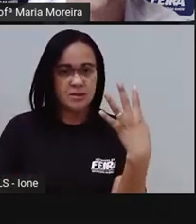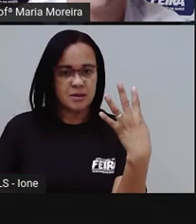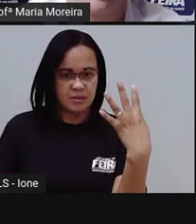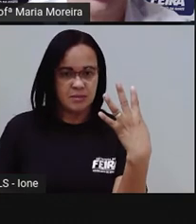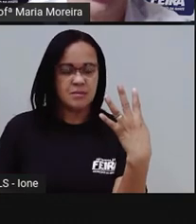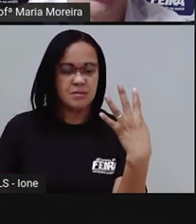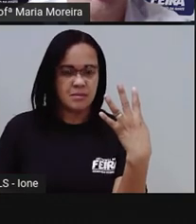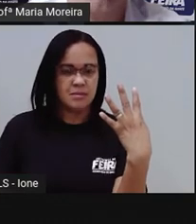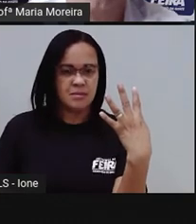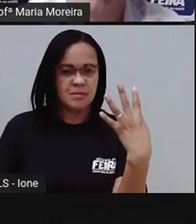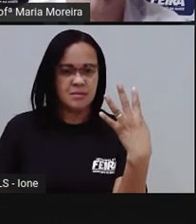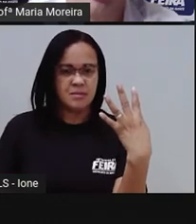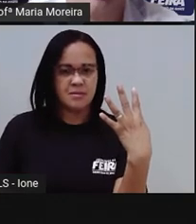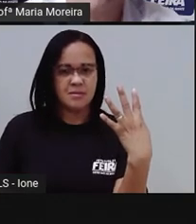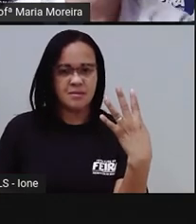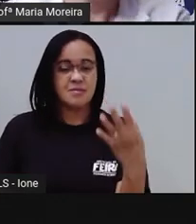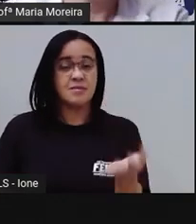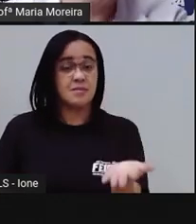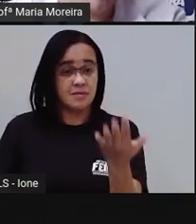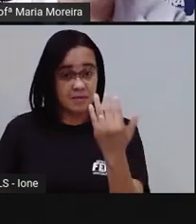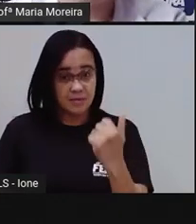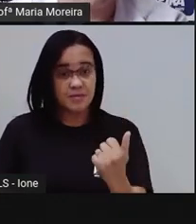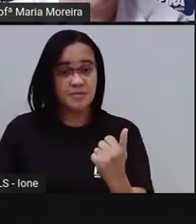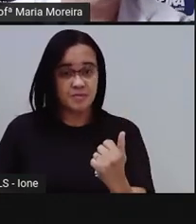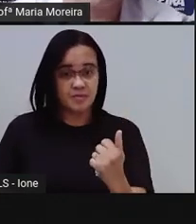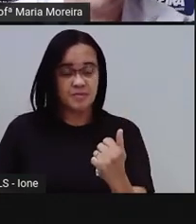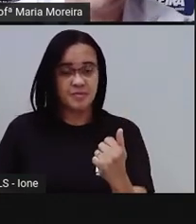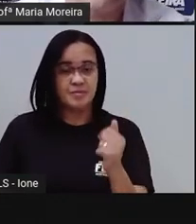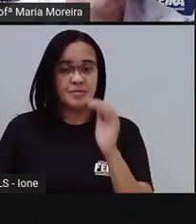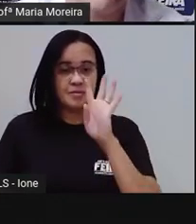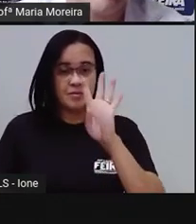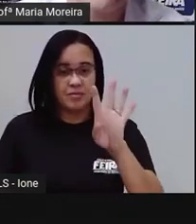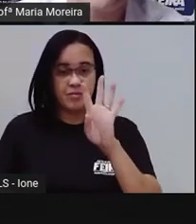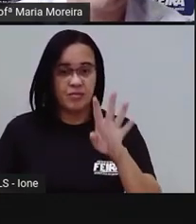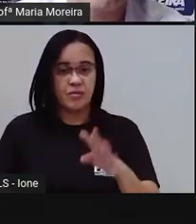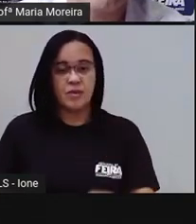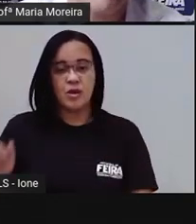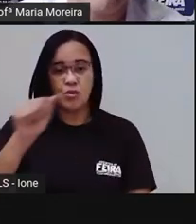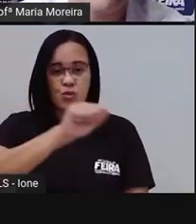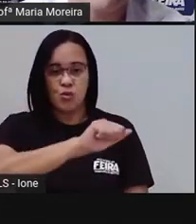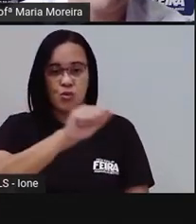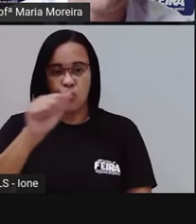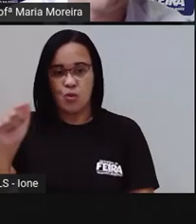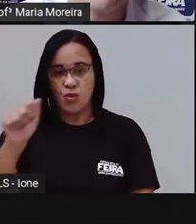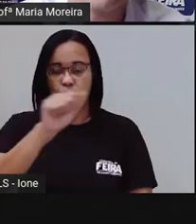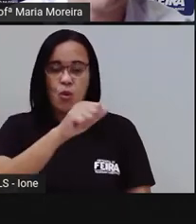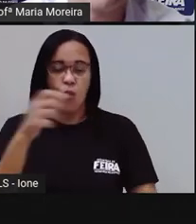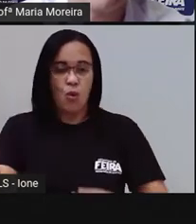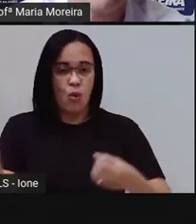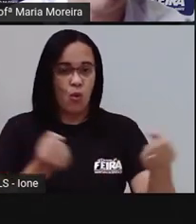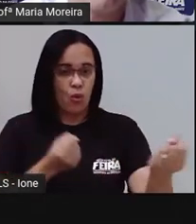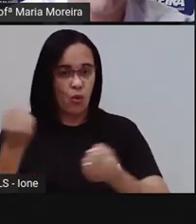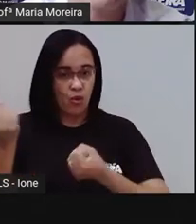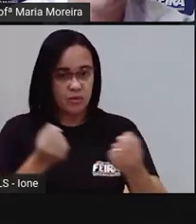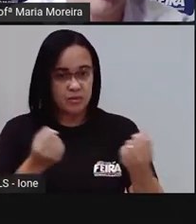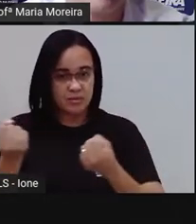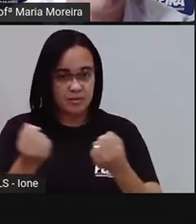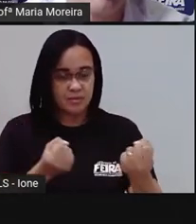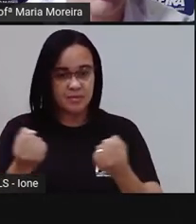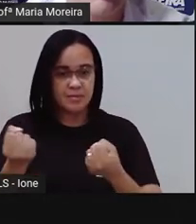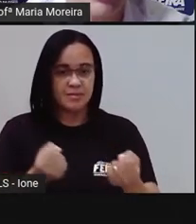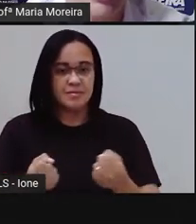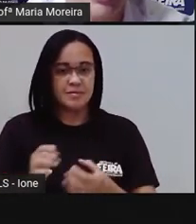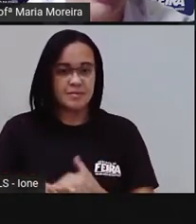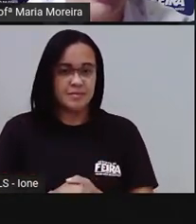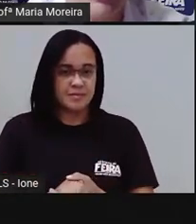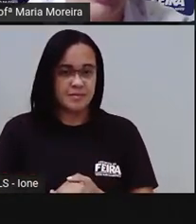quatro. Vamos agora... E quatro carros, né? Vamos lá? Vamos pegar o azul agora, ó. Quatro carros.